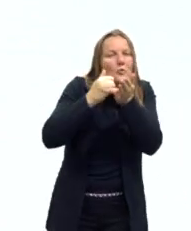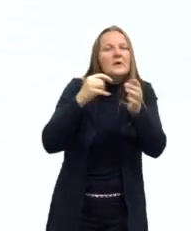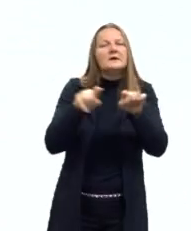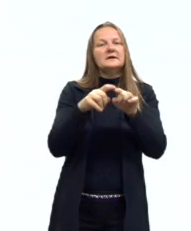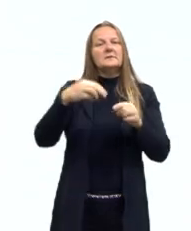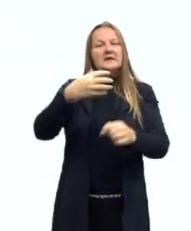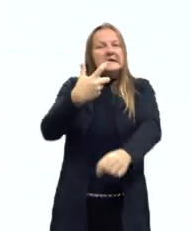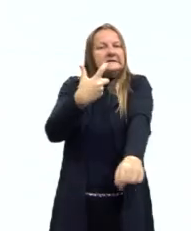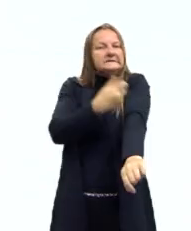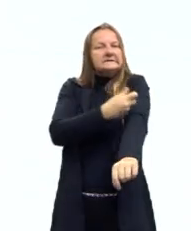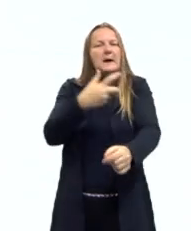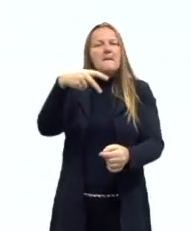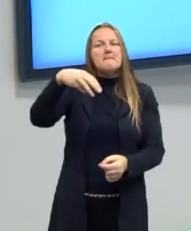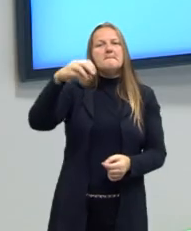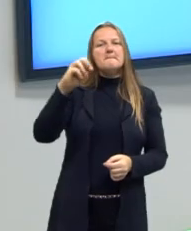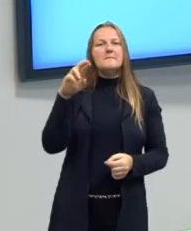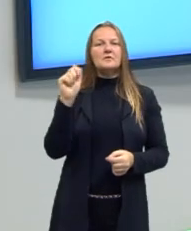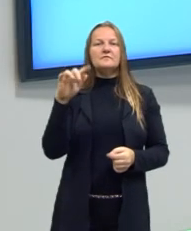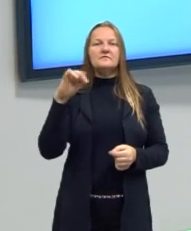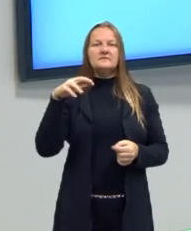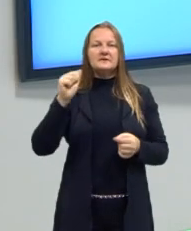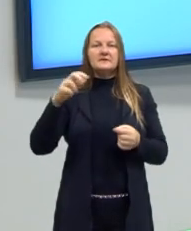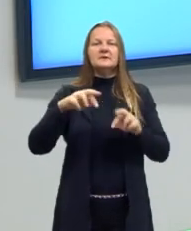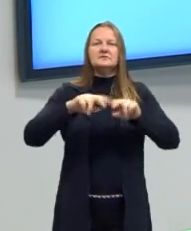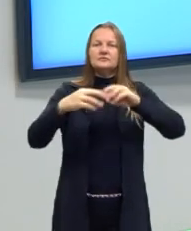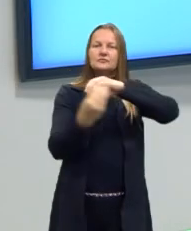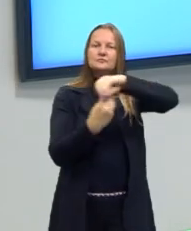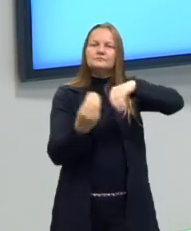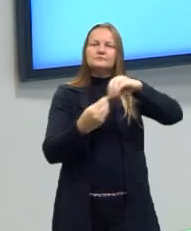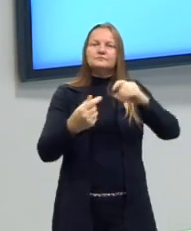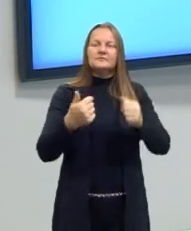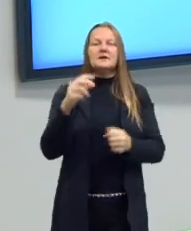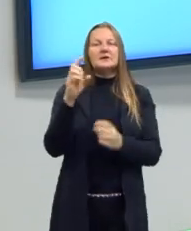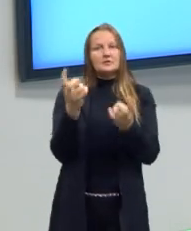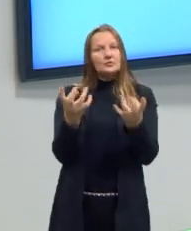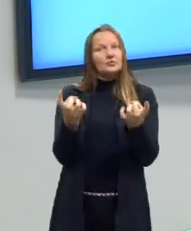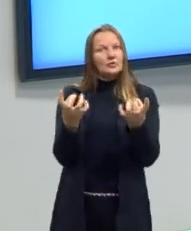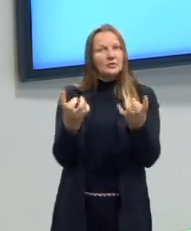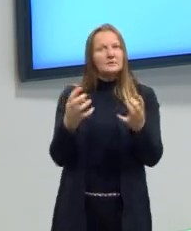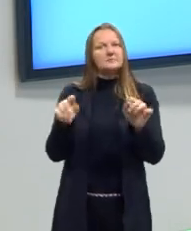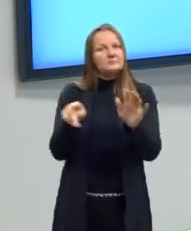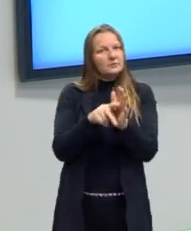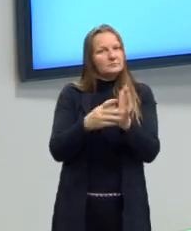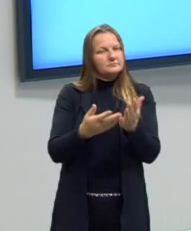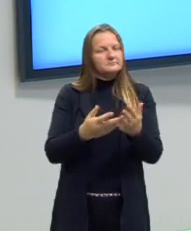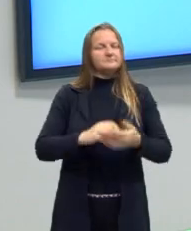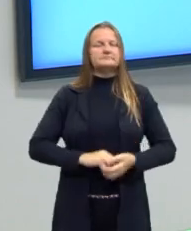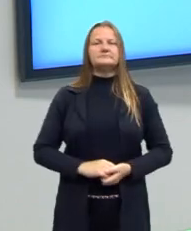morfina, entre outros compostos, que aí podem ser consideradas drogas entorpecentes.